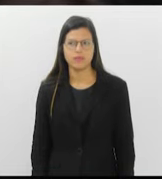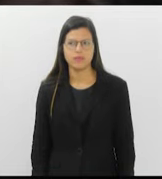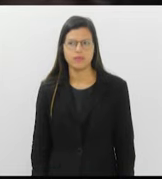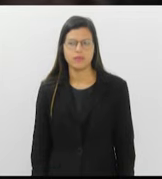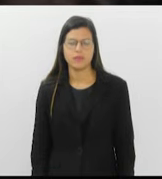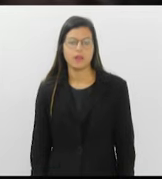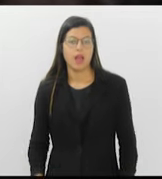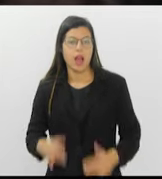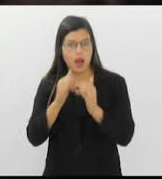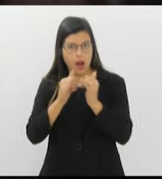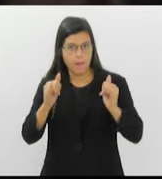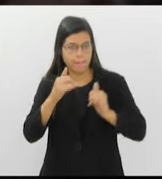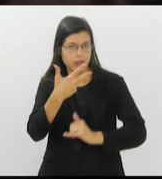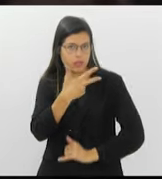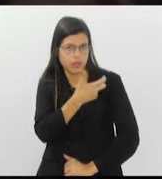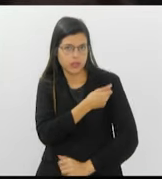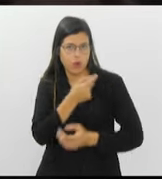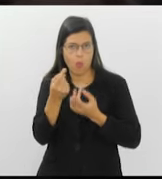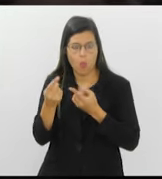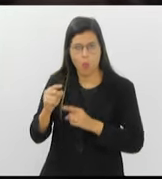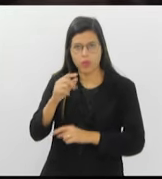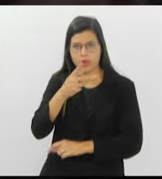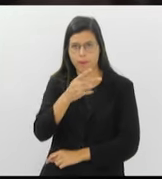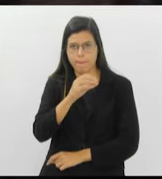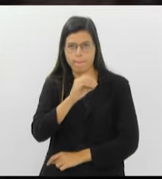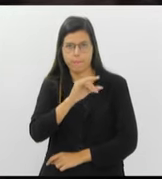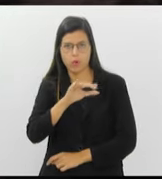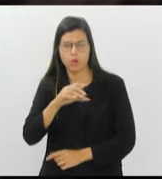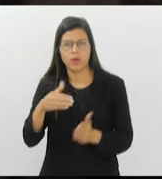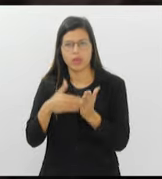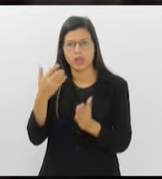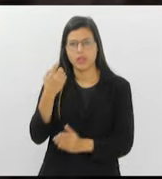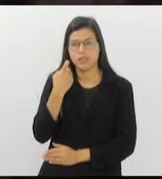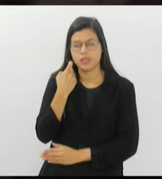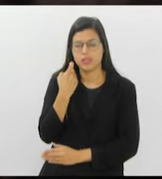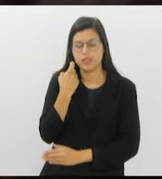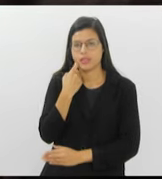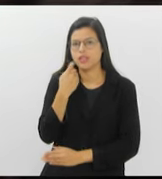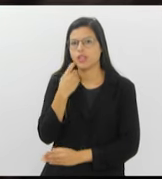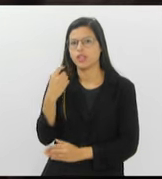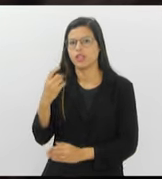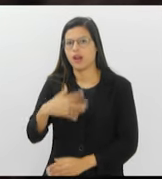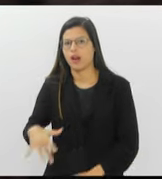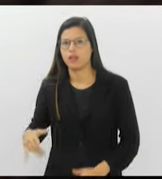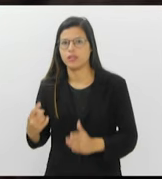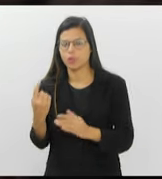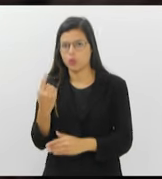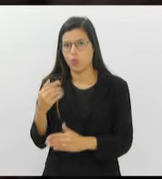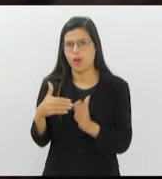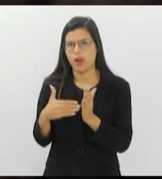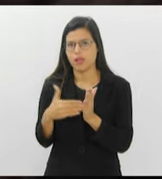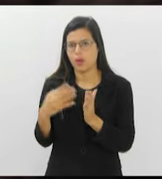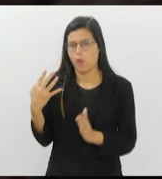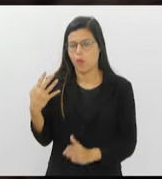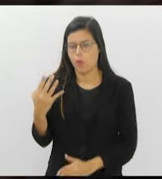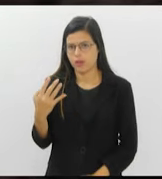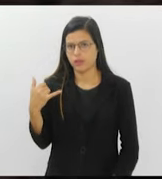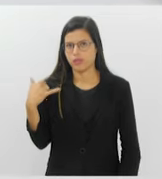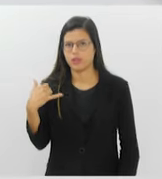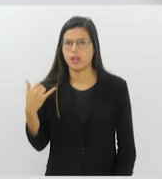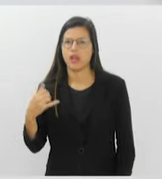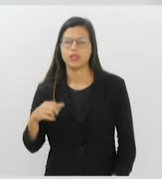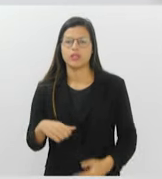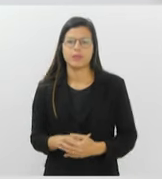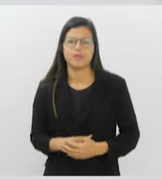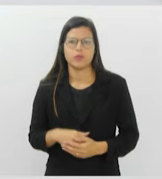A campanha de vacinação contra a poliomielite vai até sexta para crianças de 1 a 4 anos de idade, mesmo com o esquema vacinal completo.